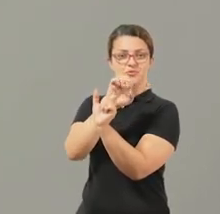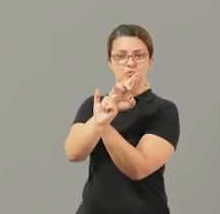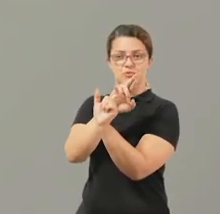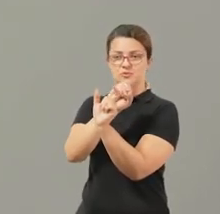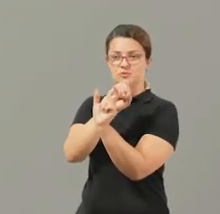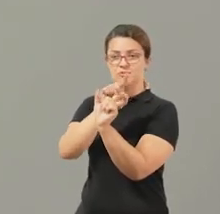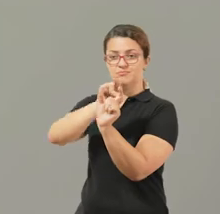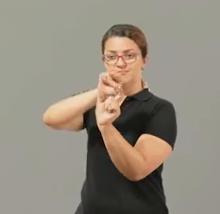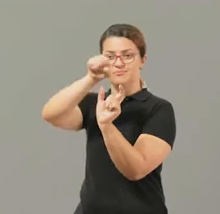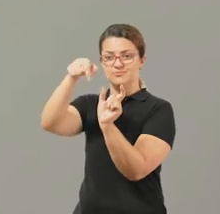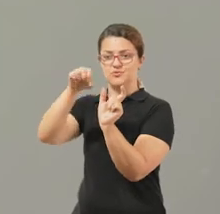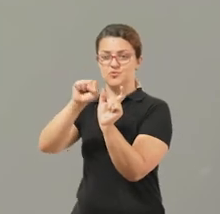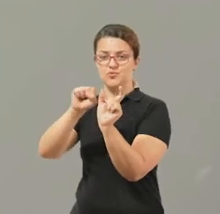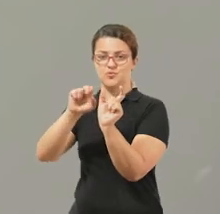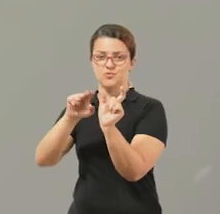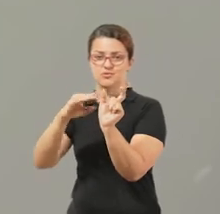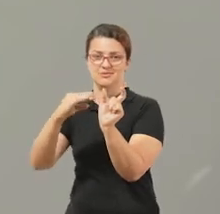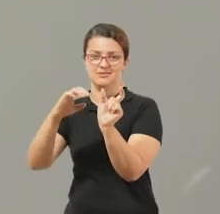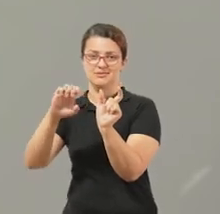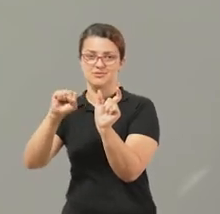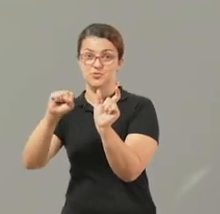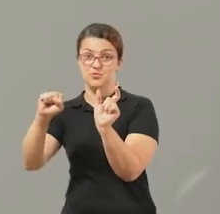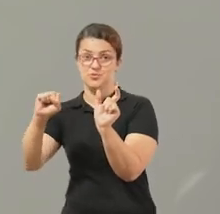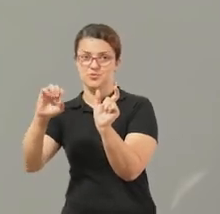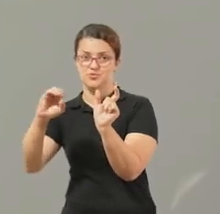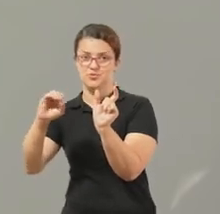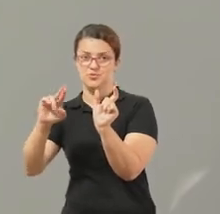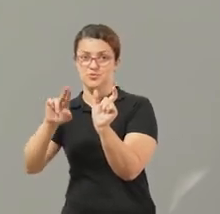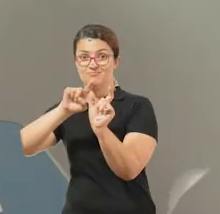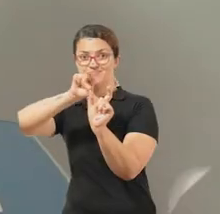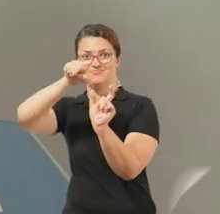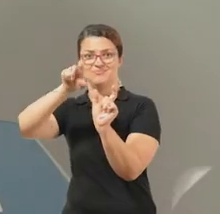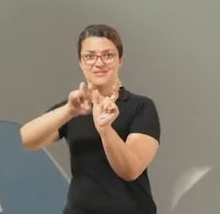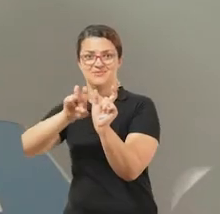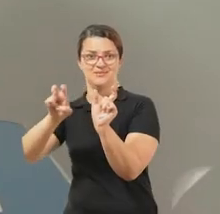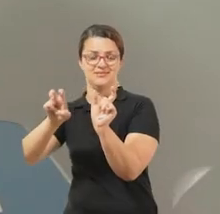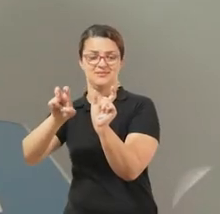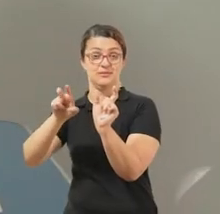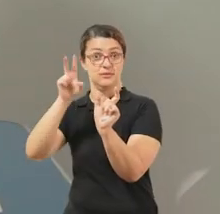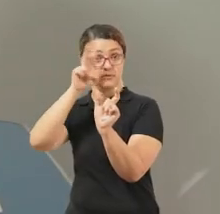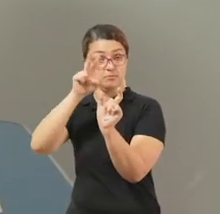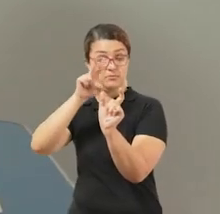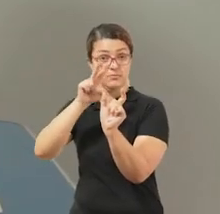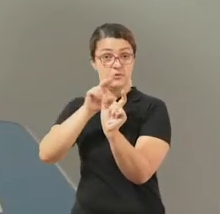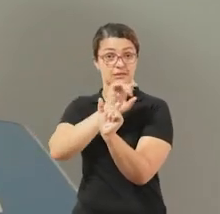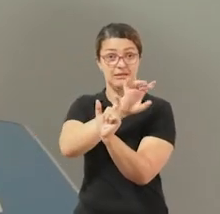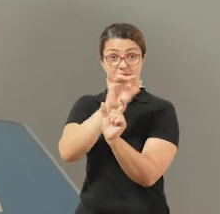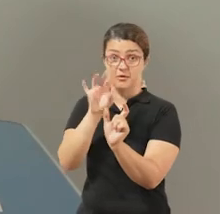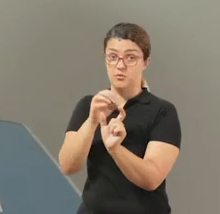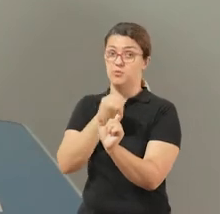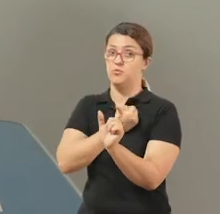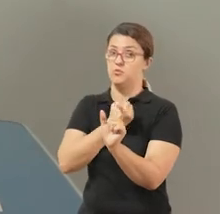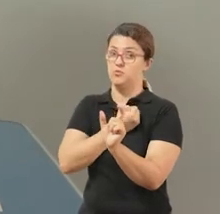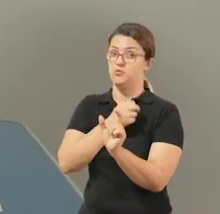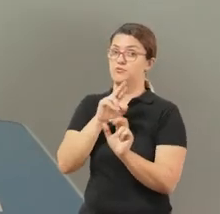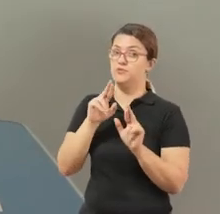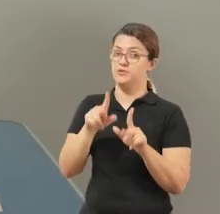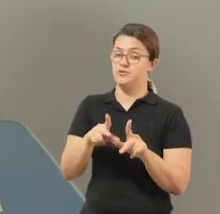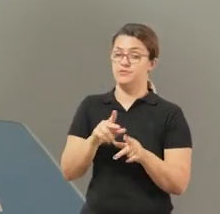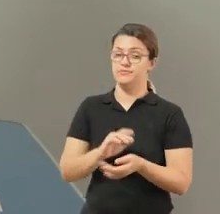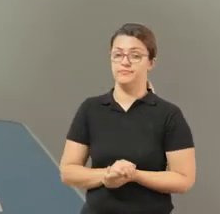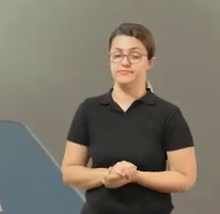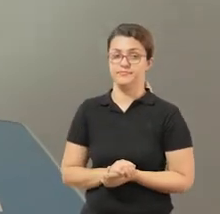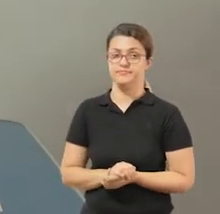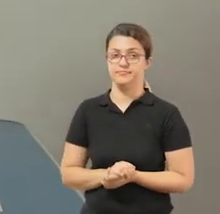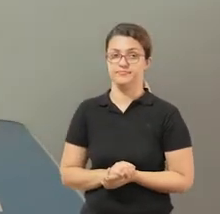e o sucessor, que é o número que vem depois, é o número 55. Lembrando que para cada um dos termos são números diferentes.